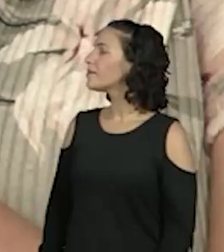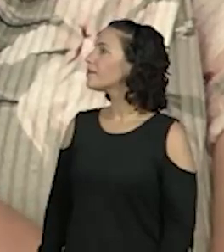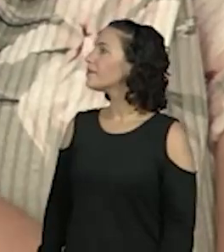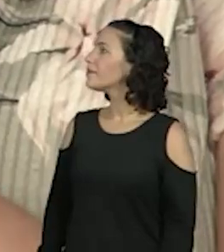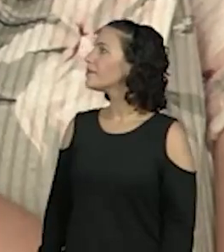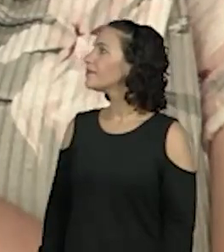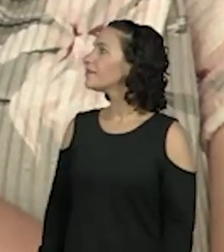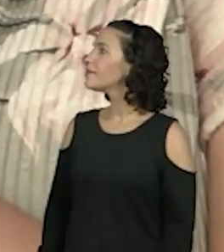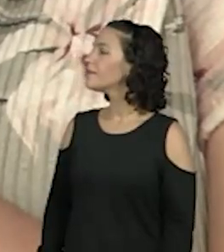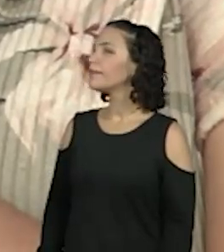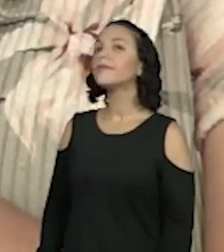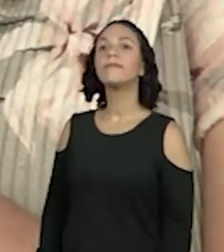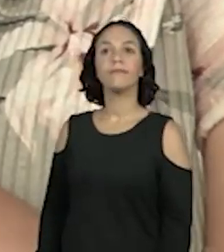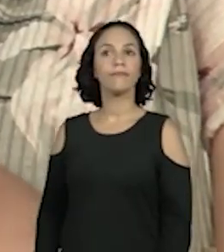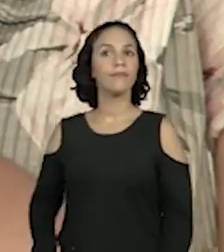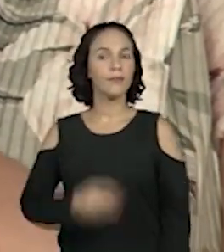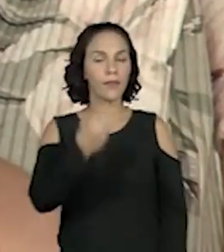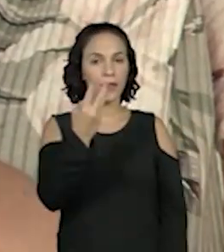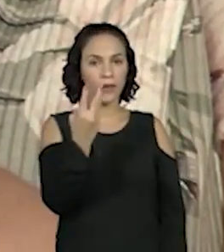365.